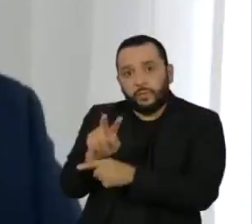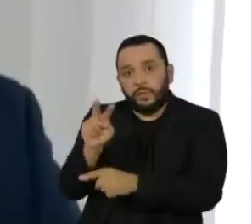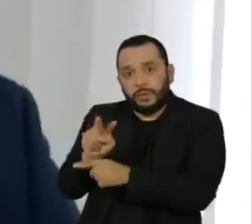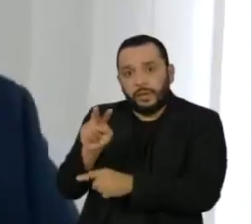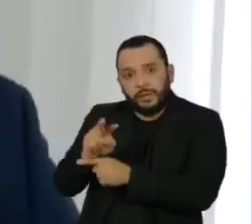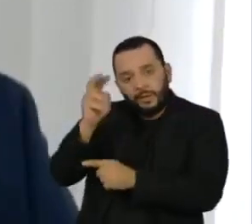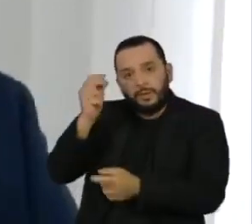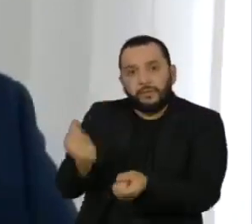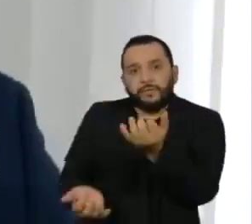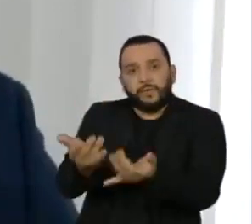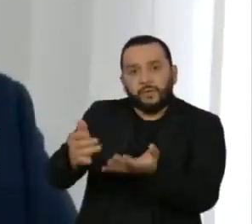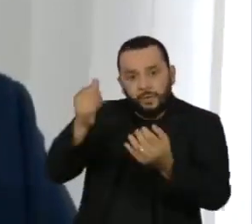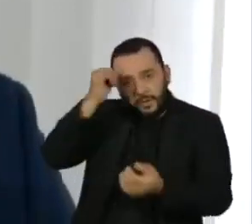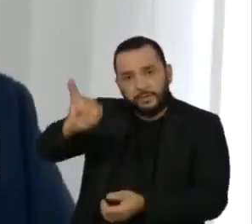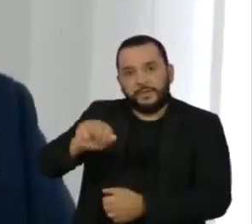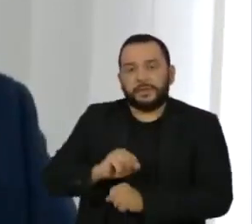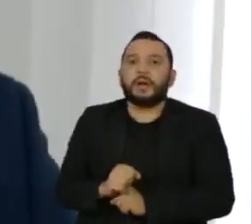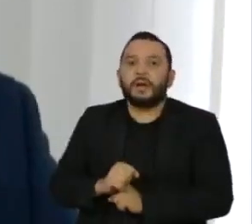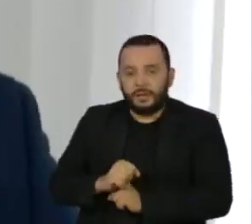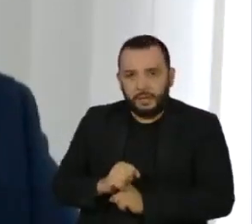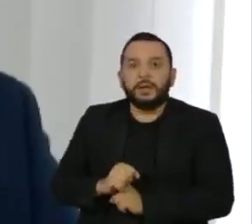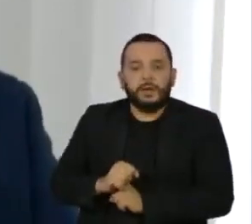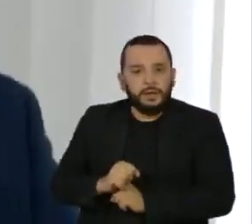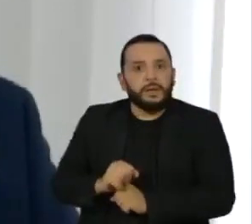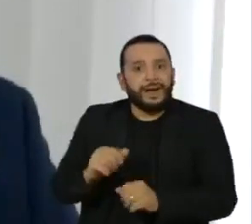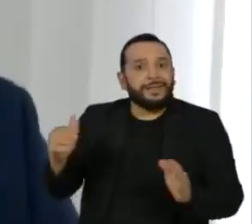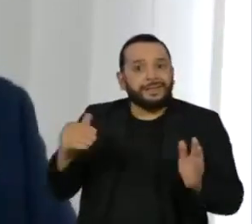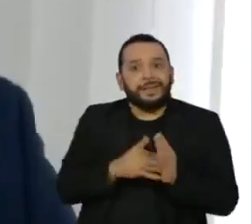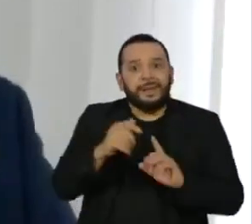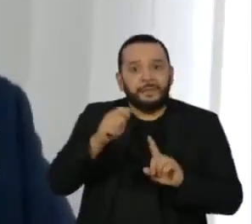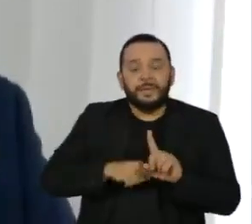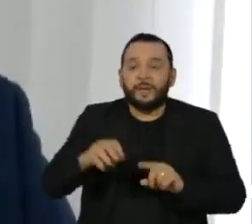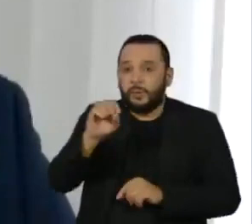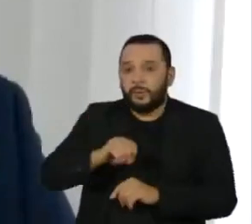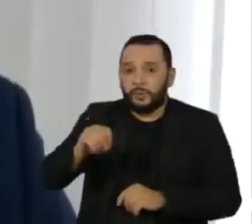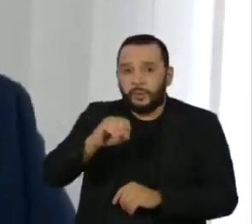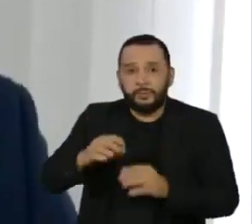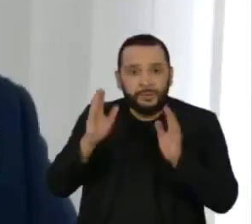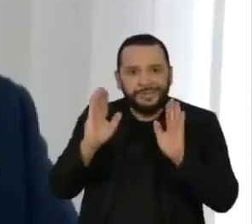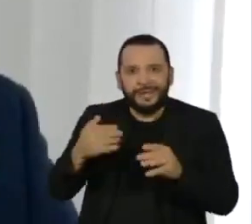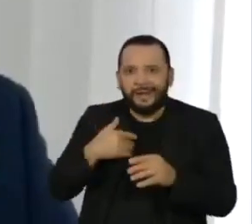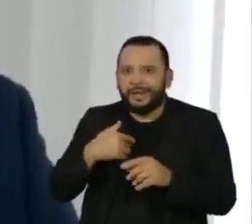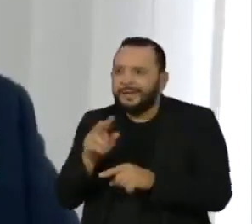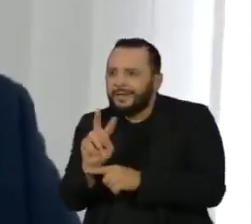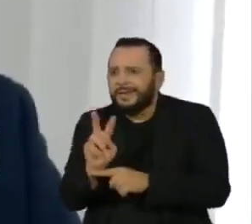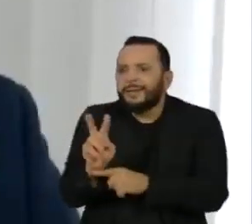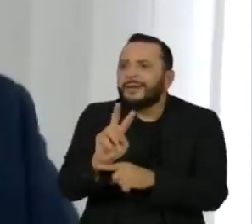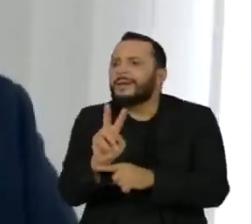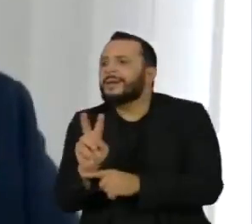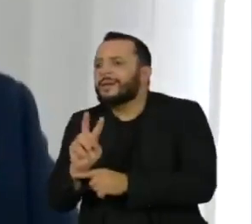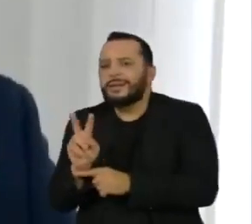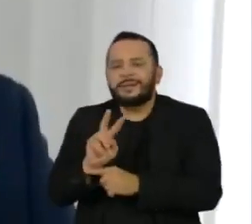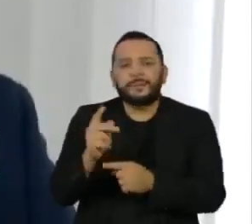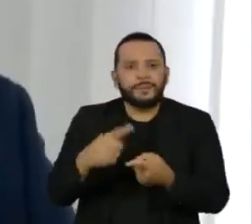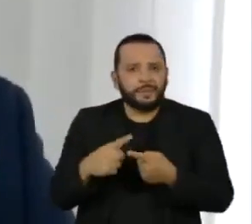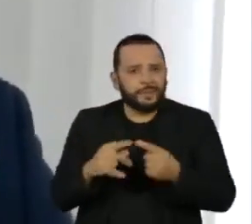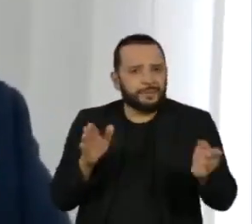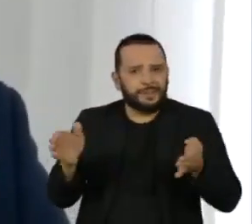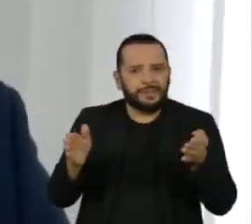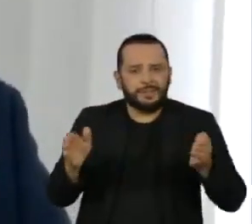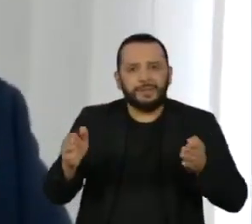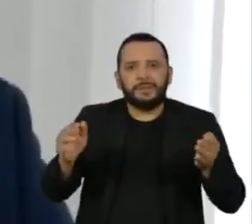outubro. É o período onde a gente intensifica as ações de combate, por ser o período que coincide com